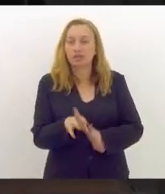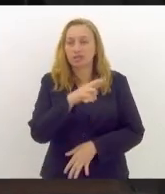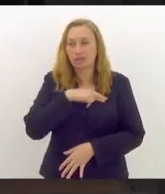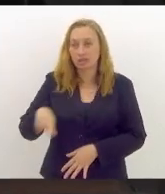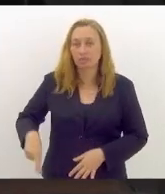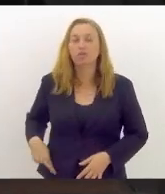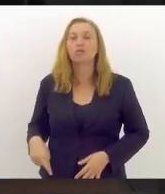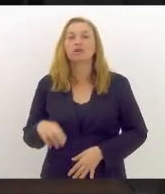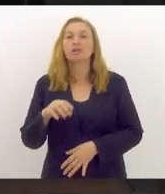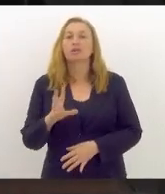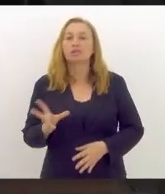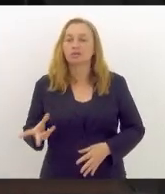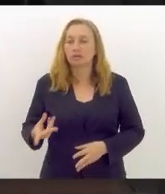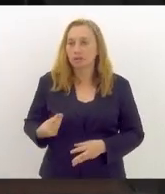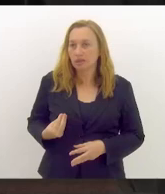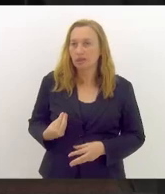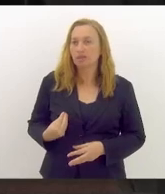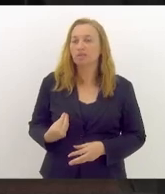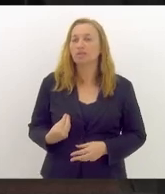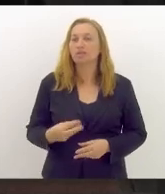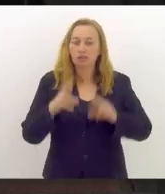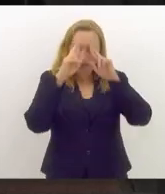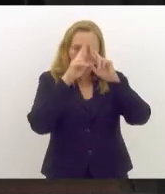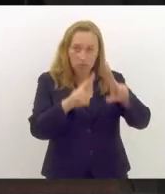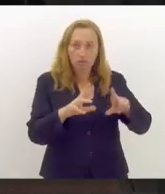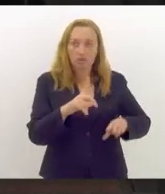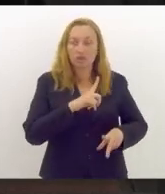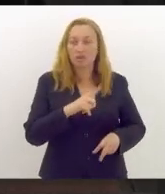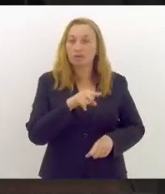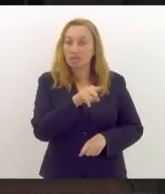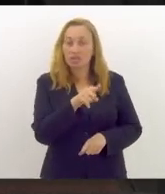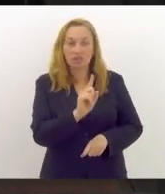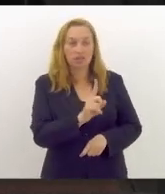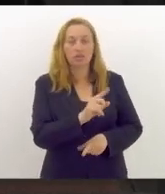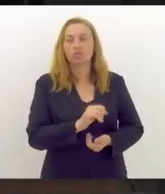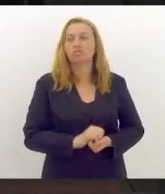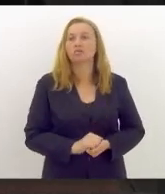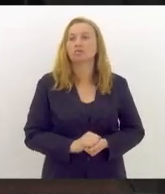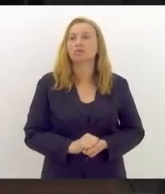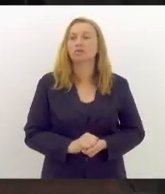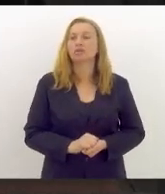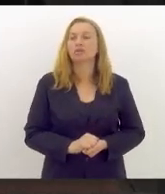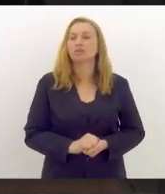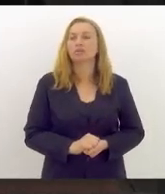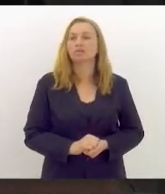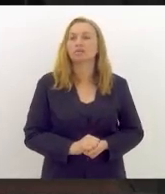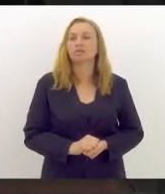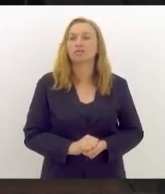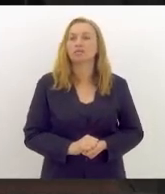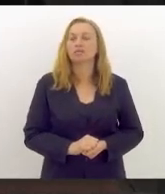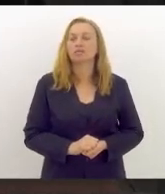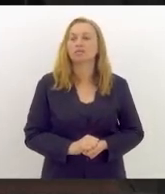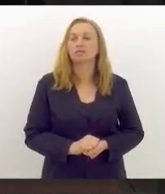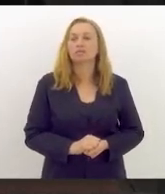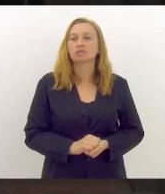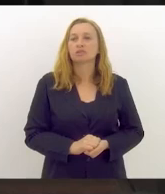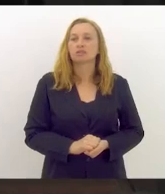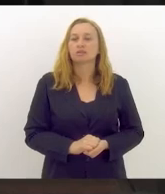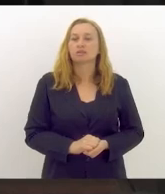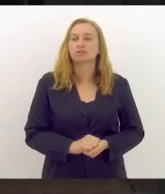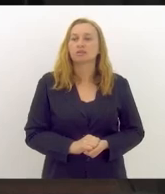instituição que merece ser tratada com respeito, mas eles não estão se dando ao respeito e eles estão tornando a Polícia